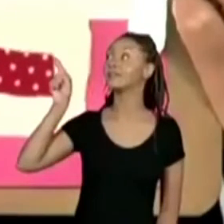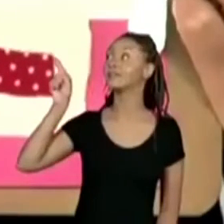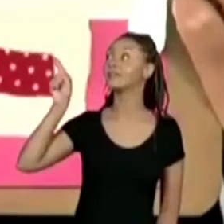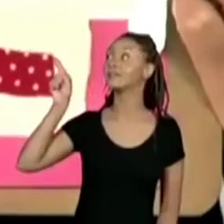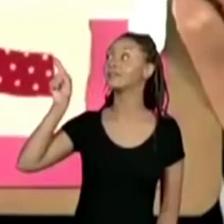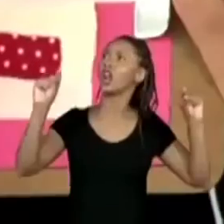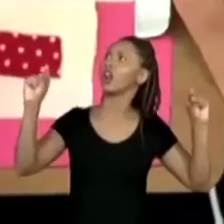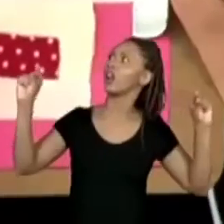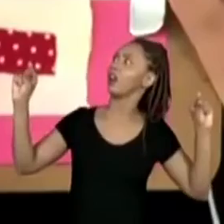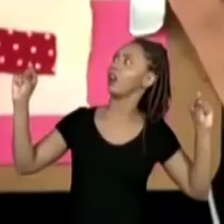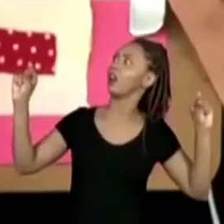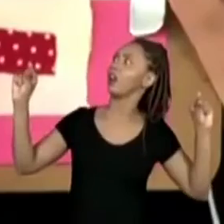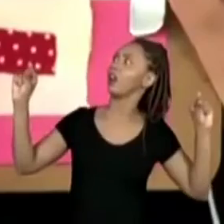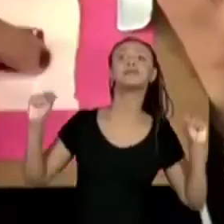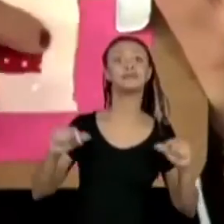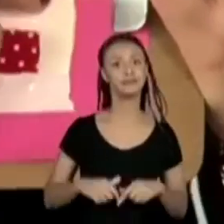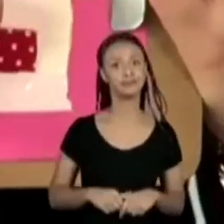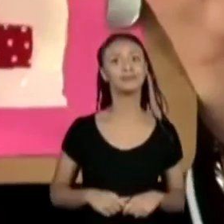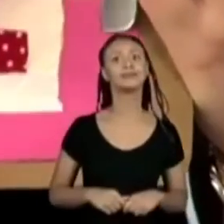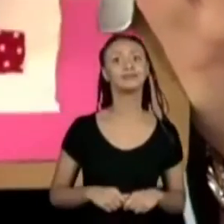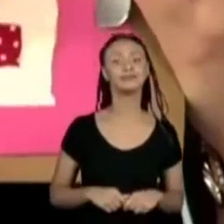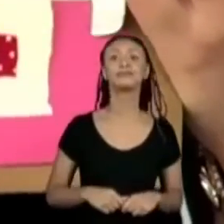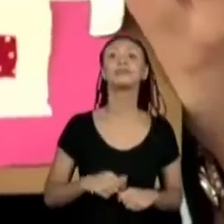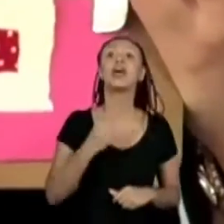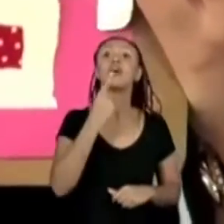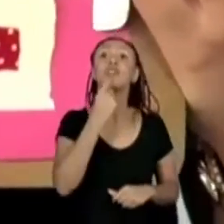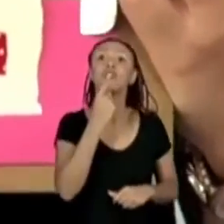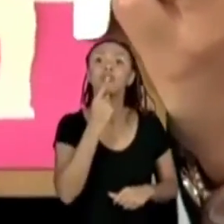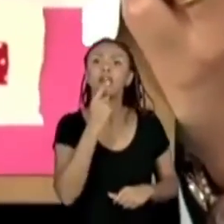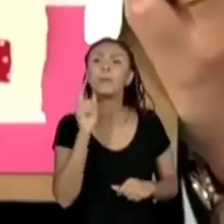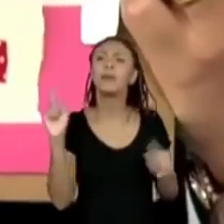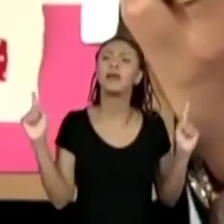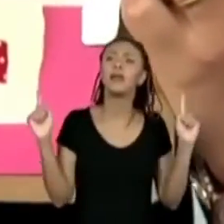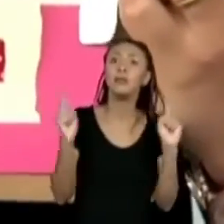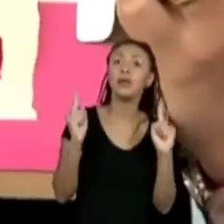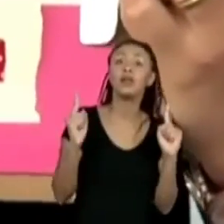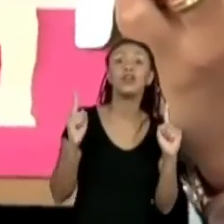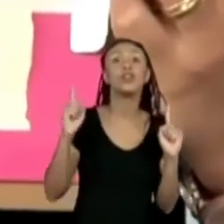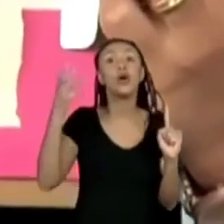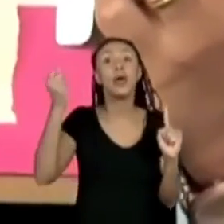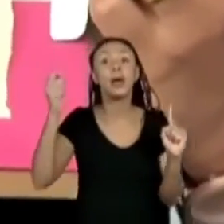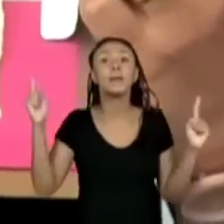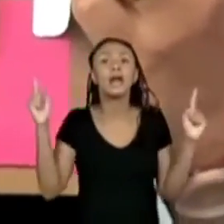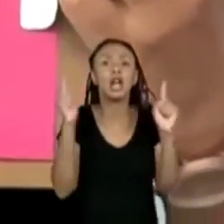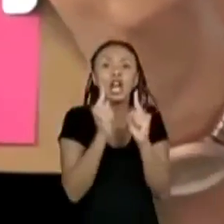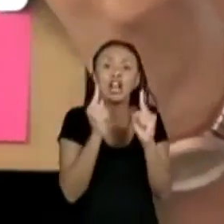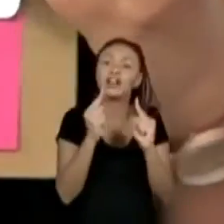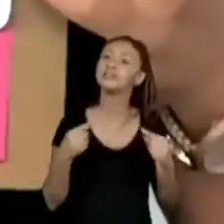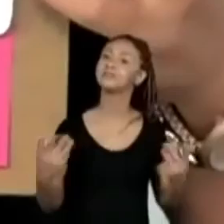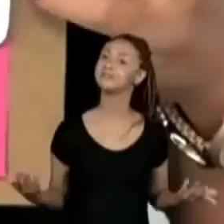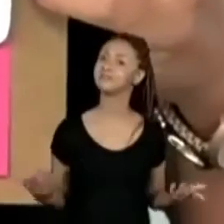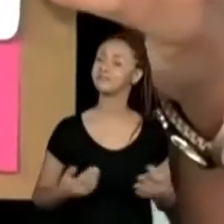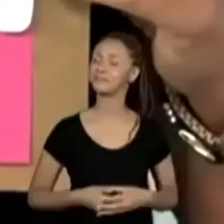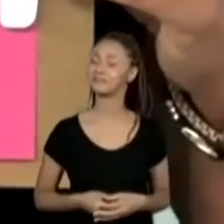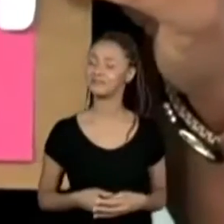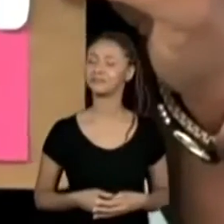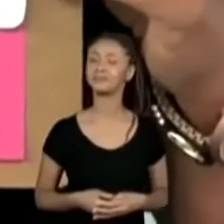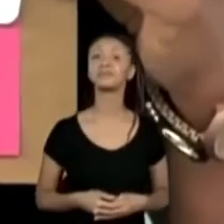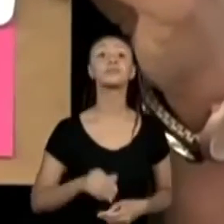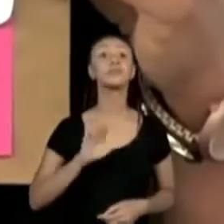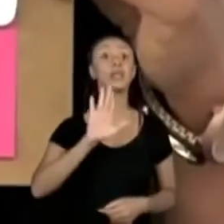Da prancheta, ó. E a vermelha vai até aqui e a preta um pouquinho maior. Muito bem. Agora,